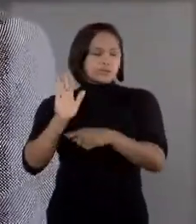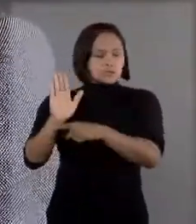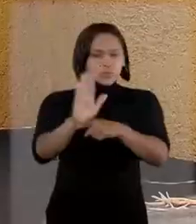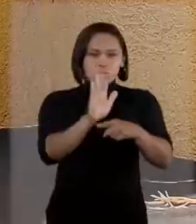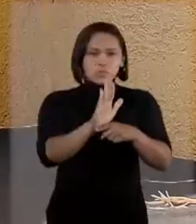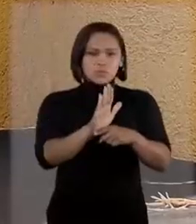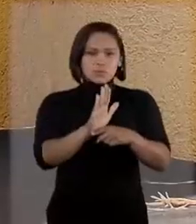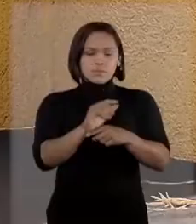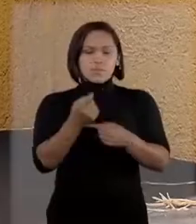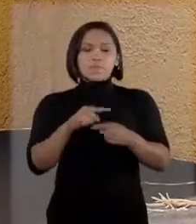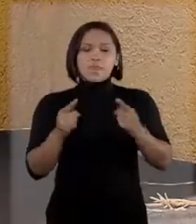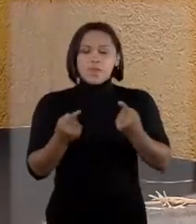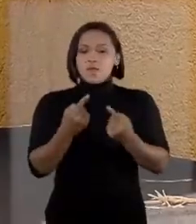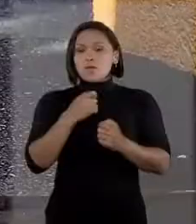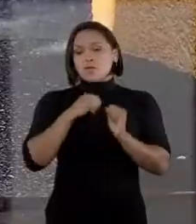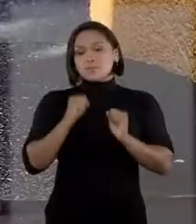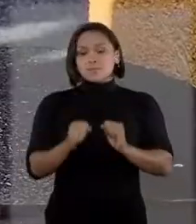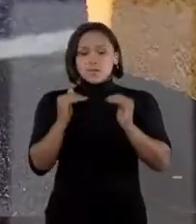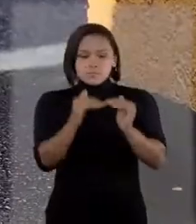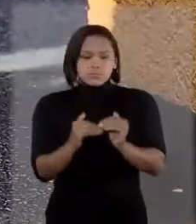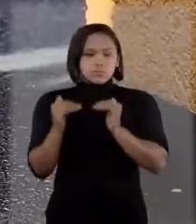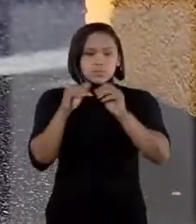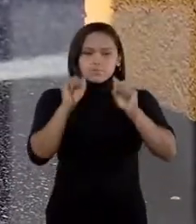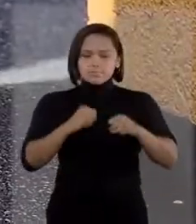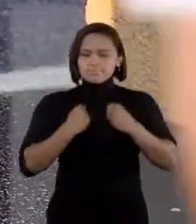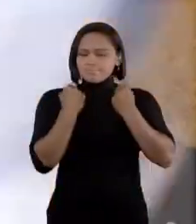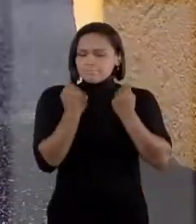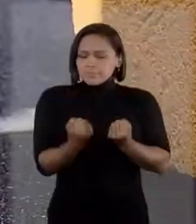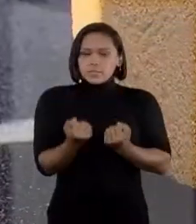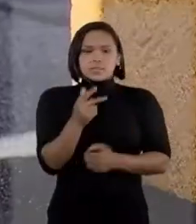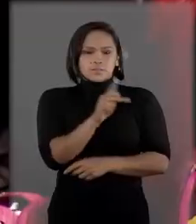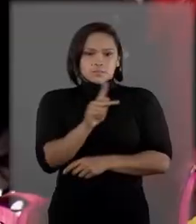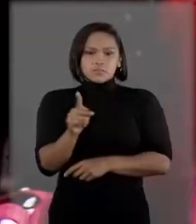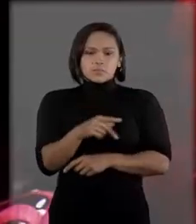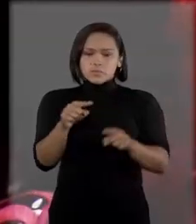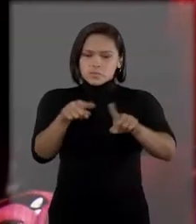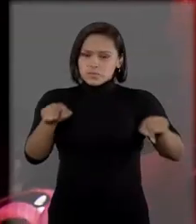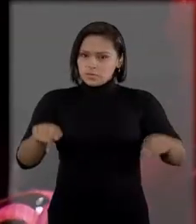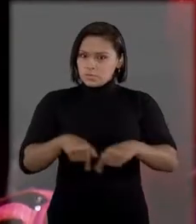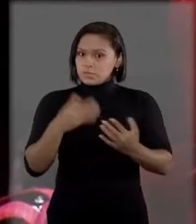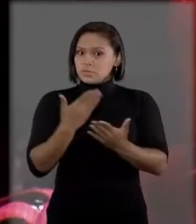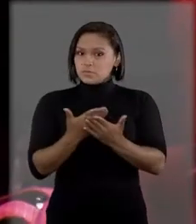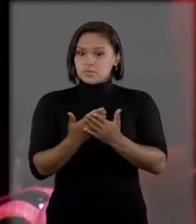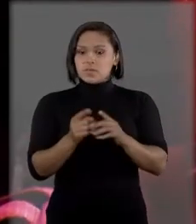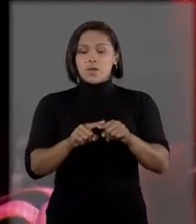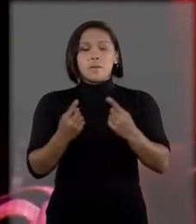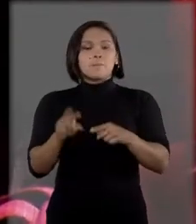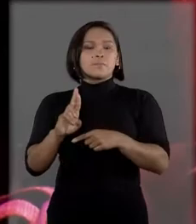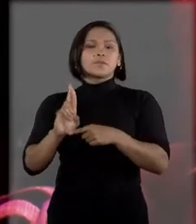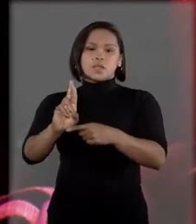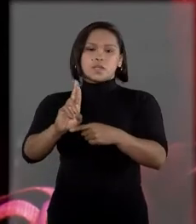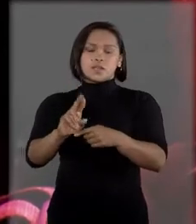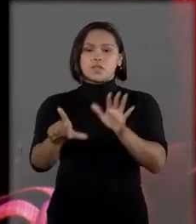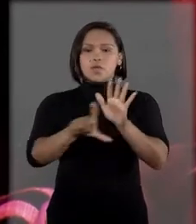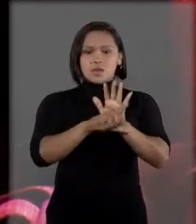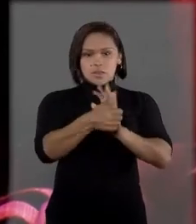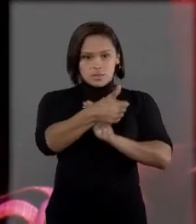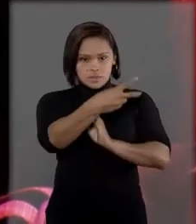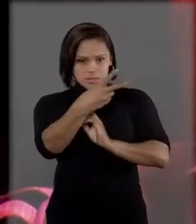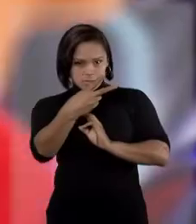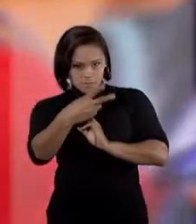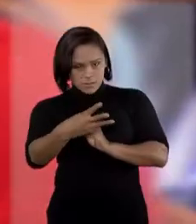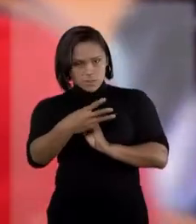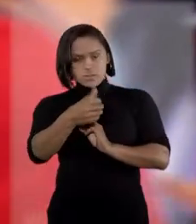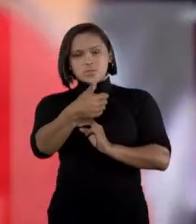cuidador, tarefa que sobrecarrega o profissional na dinâmica em sala de aula. Para o relator, a Lei 13.146